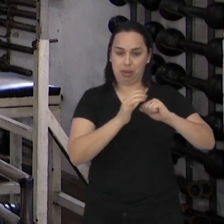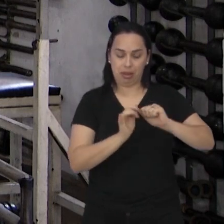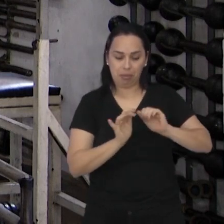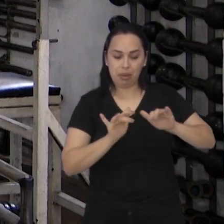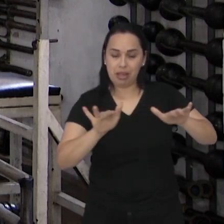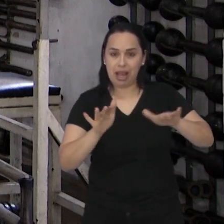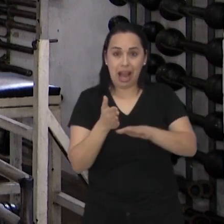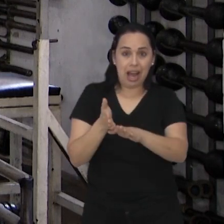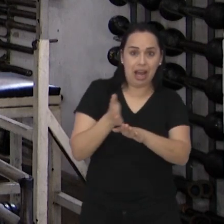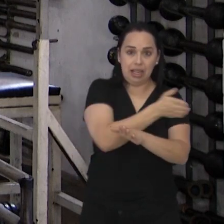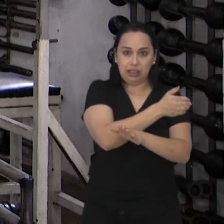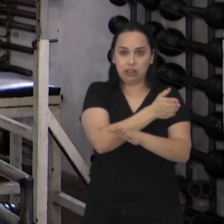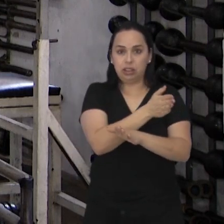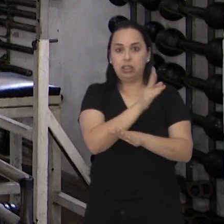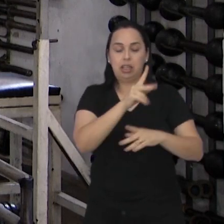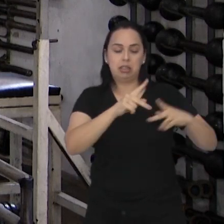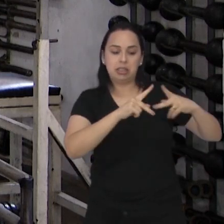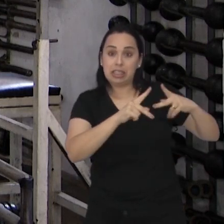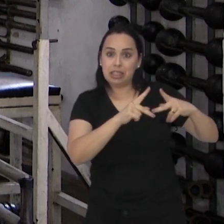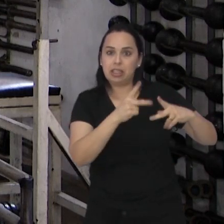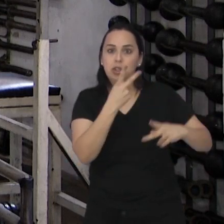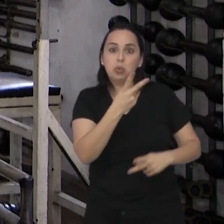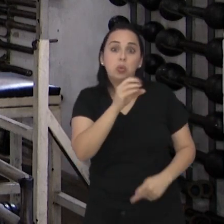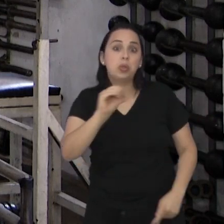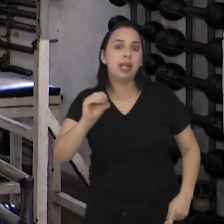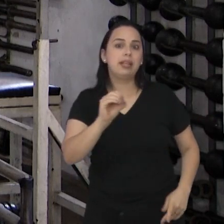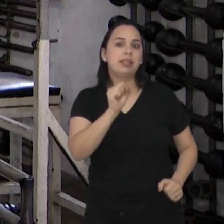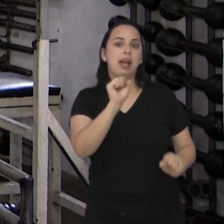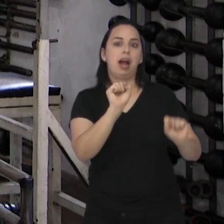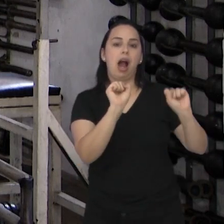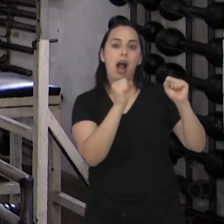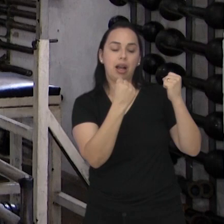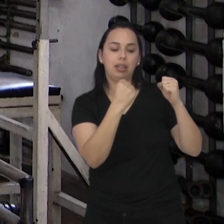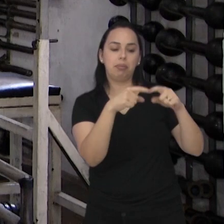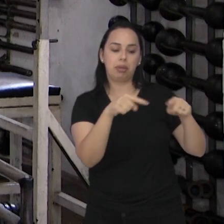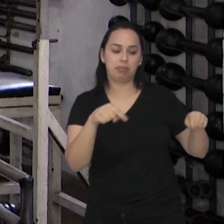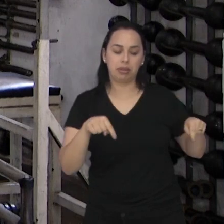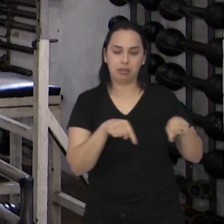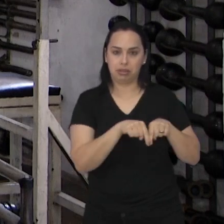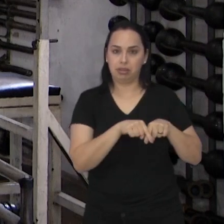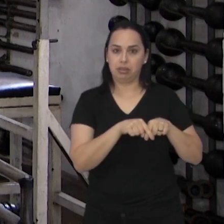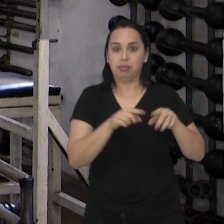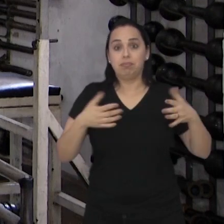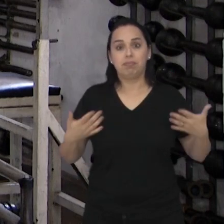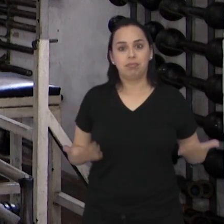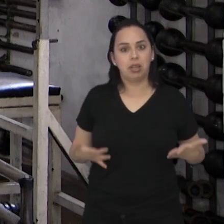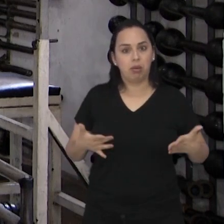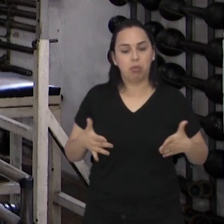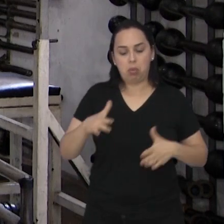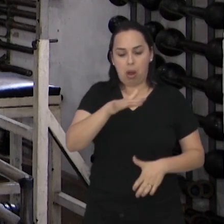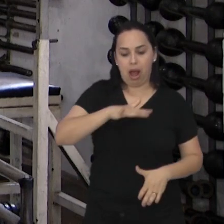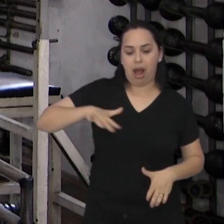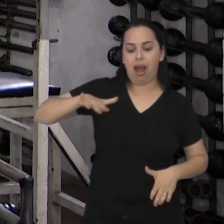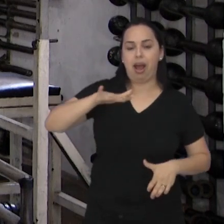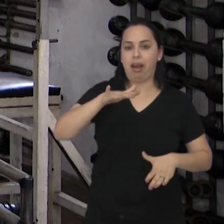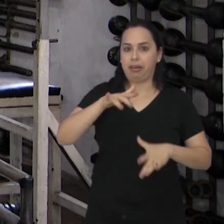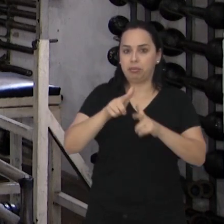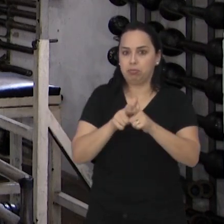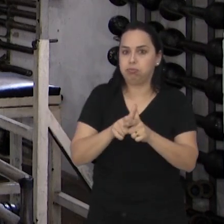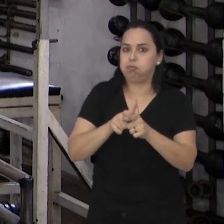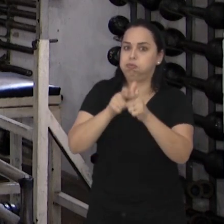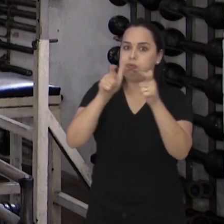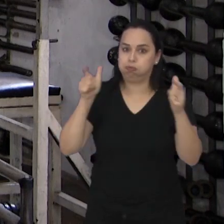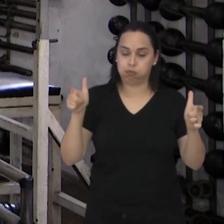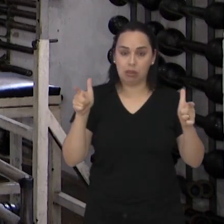cidade de São José dos Campos já tinha cerca de 200 academias. Então, o campo de trabalho cresceu